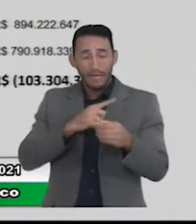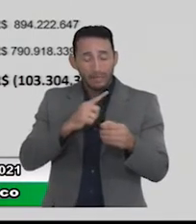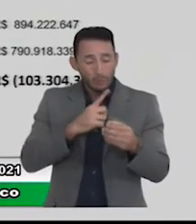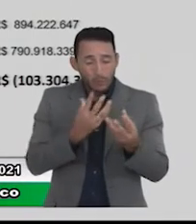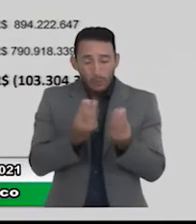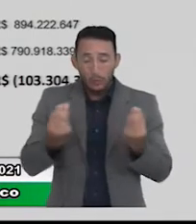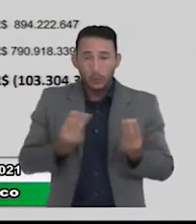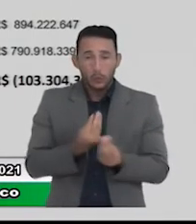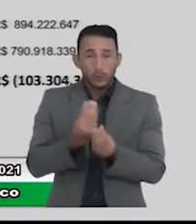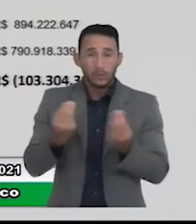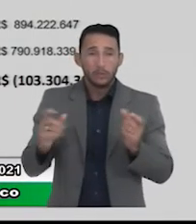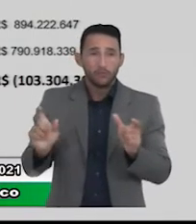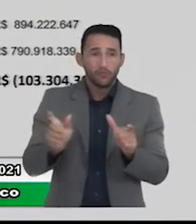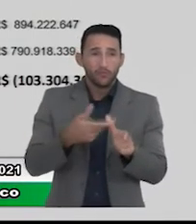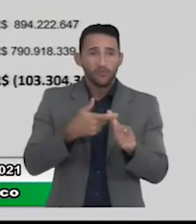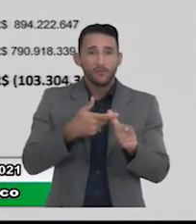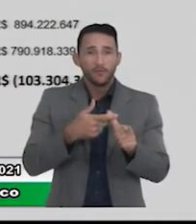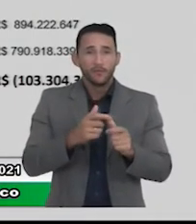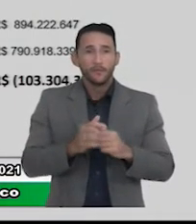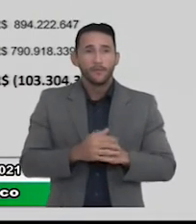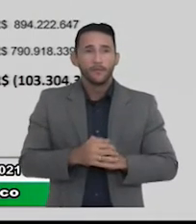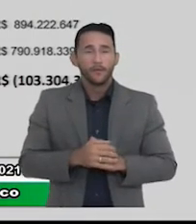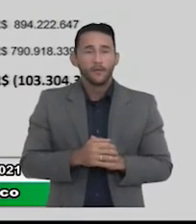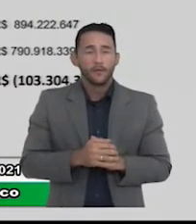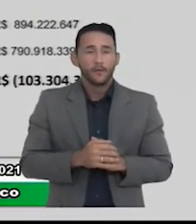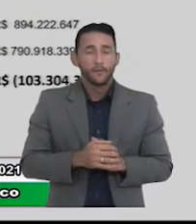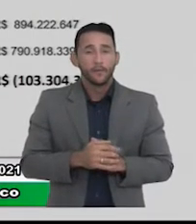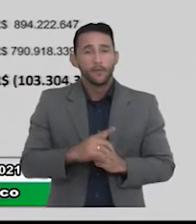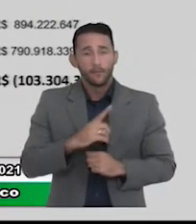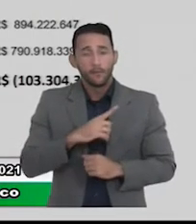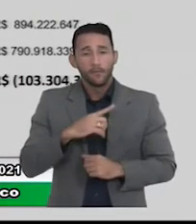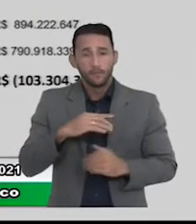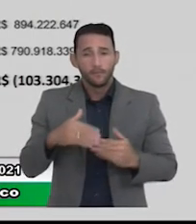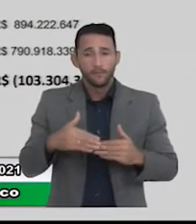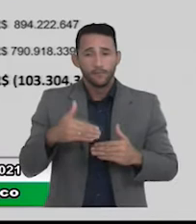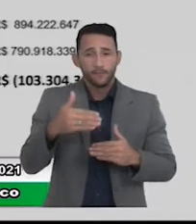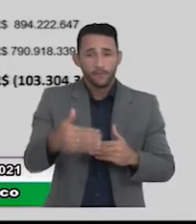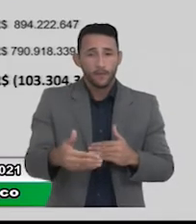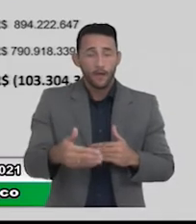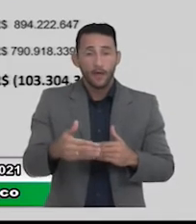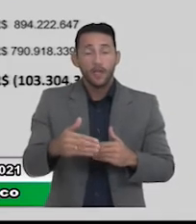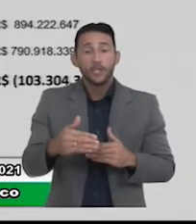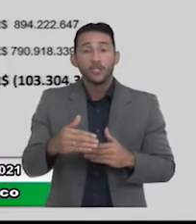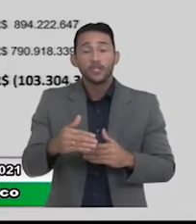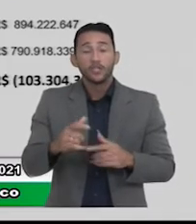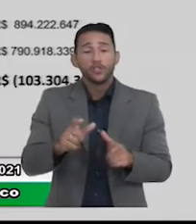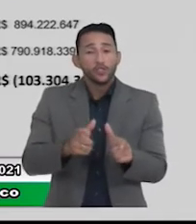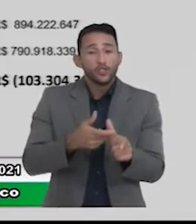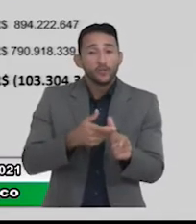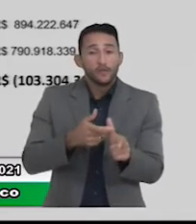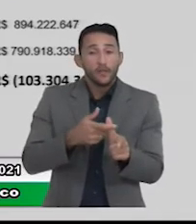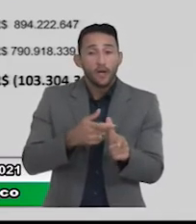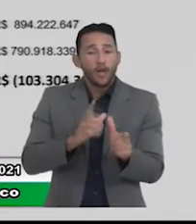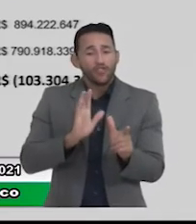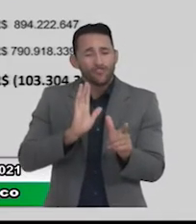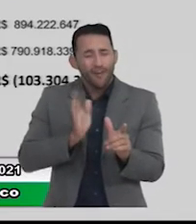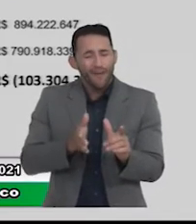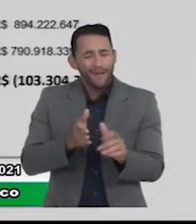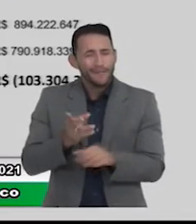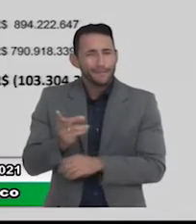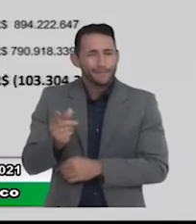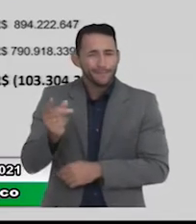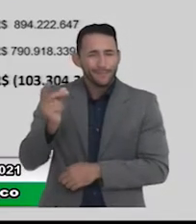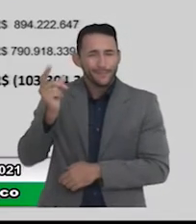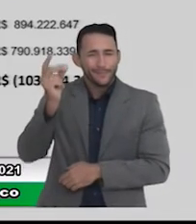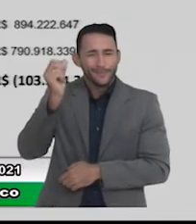município vem. A gente vai ter uma comparação dos três últimos exercícios mais à frente também. A nossa dívida ela tem uma dívida muito antiga também e